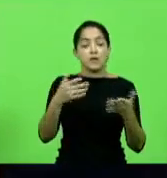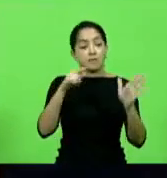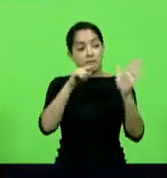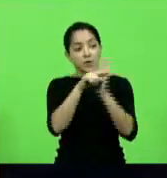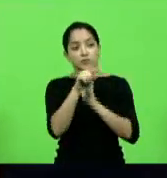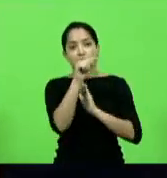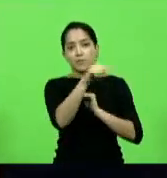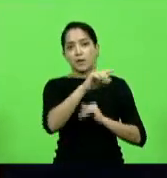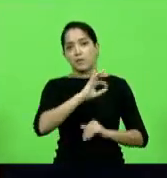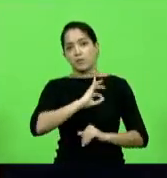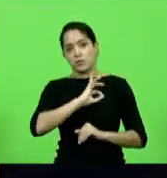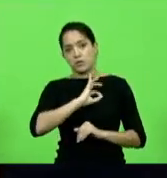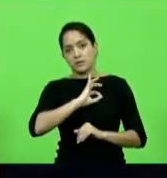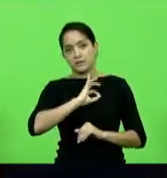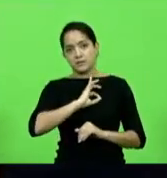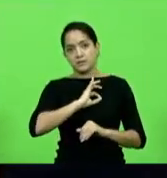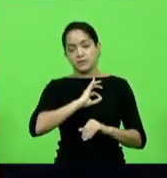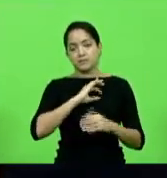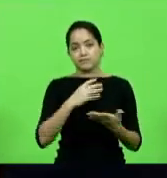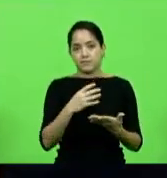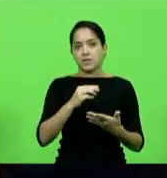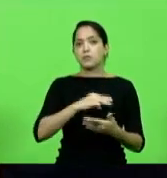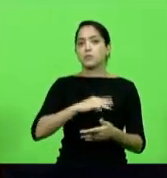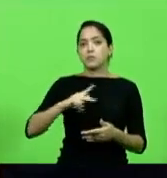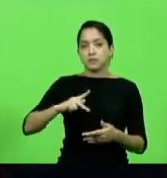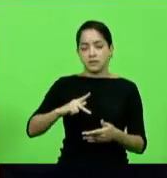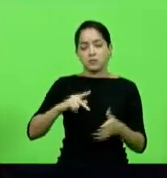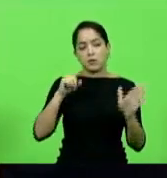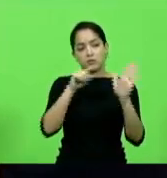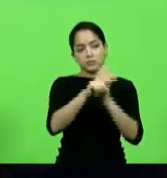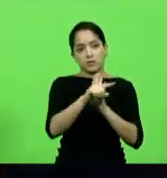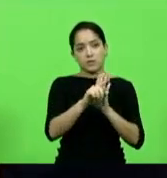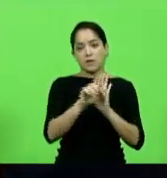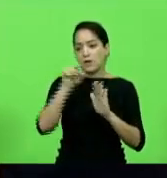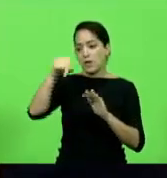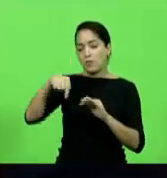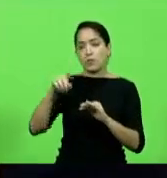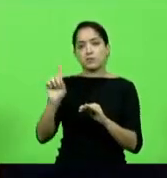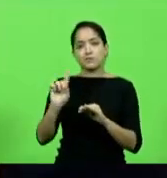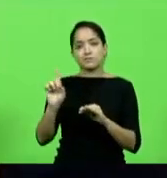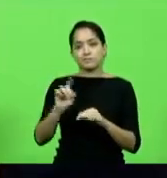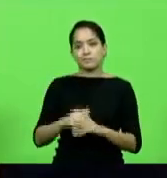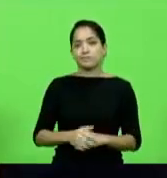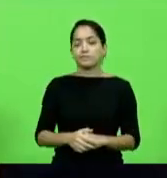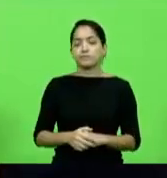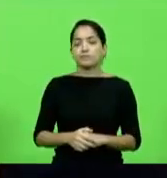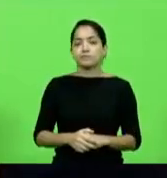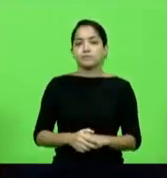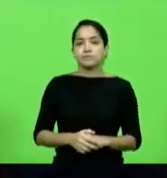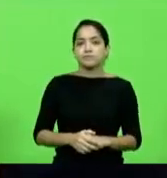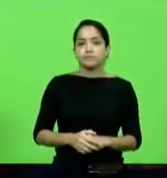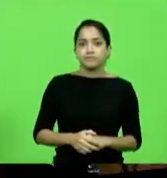do estado de Santa Catarina e ao ministério público e não a essa casa seria isso senhor presidente muito obrigado